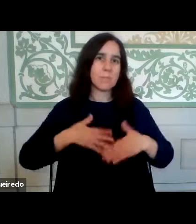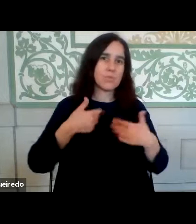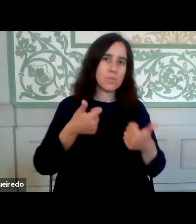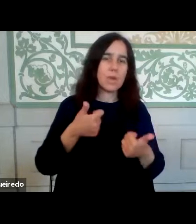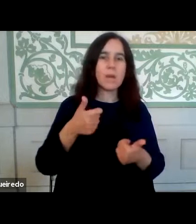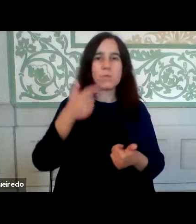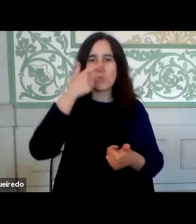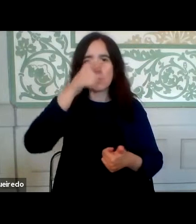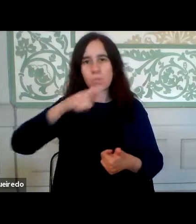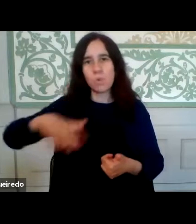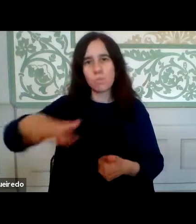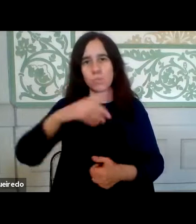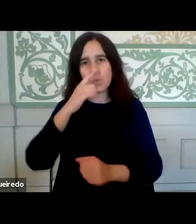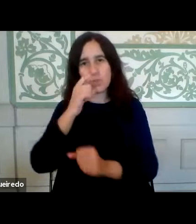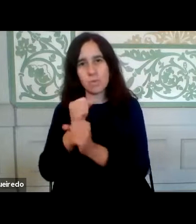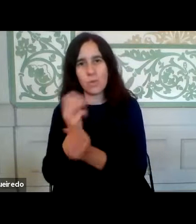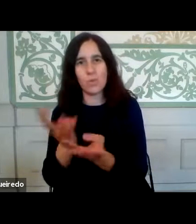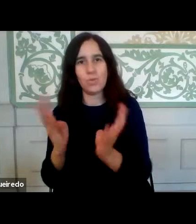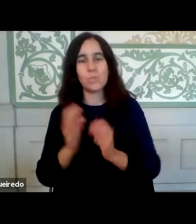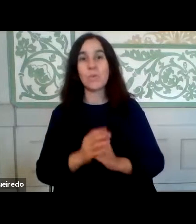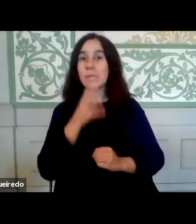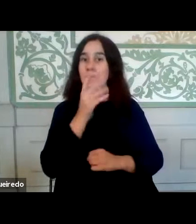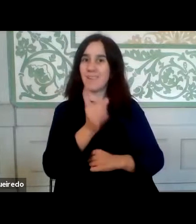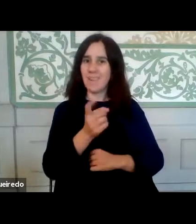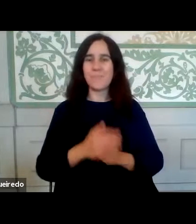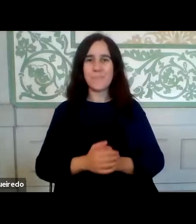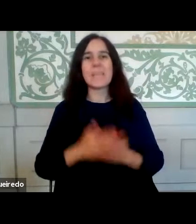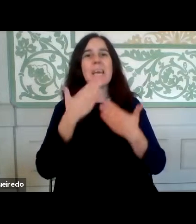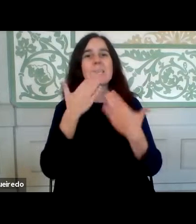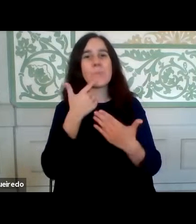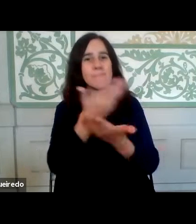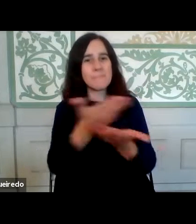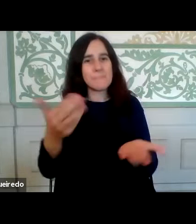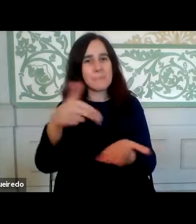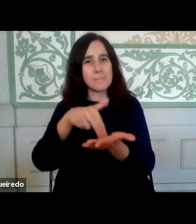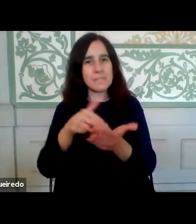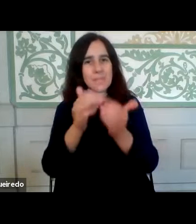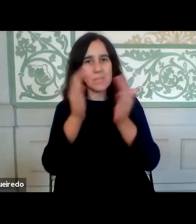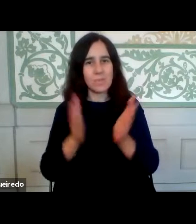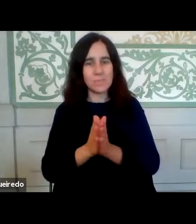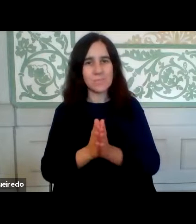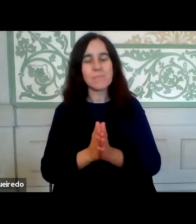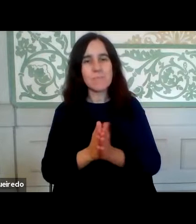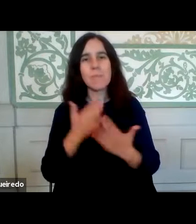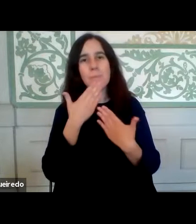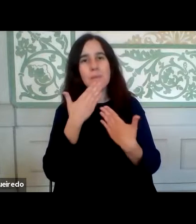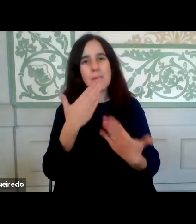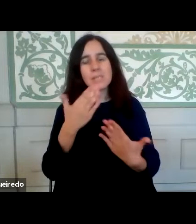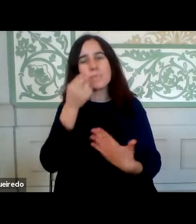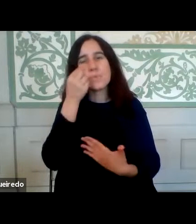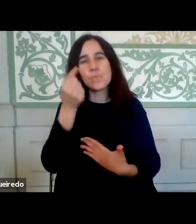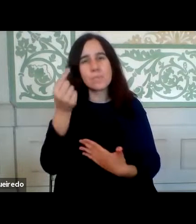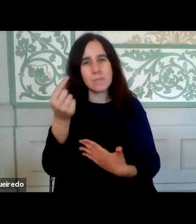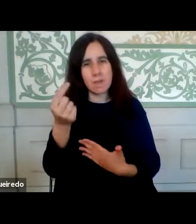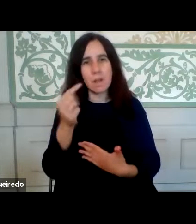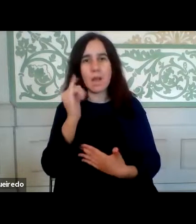próprios trabalhadores. E, portanto, era isso que queria dizer, agradecer-vos muito a vossa presença a todos e agradecer de forma muito especial